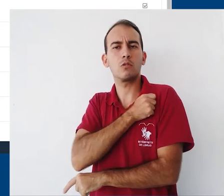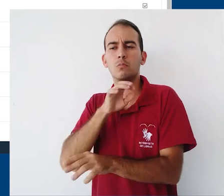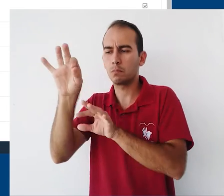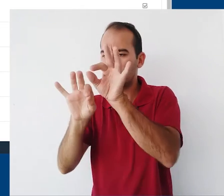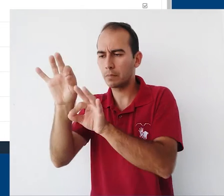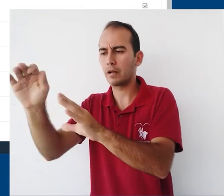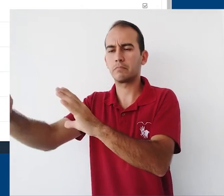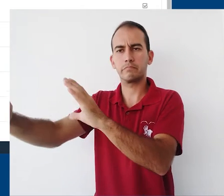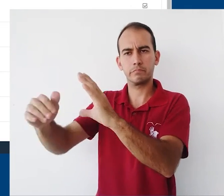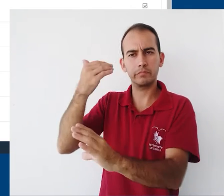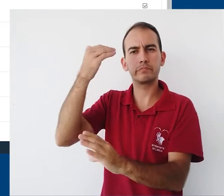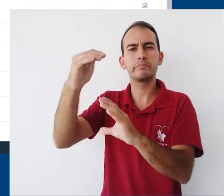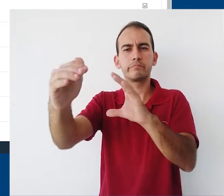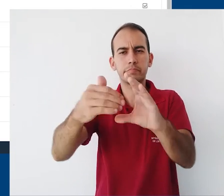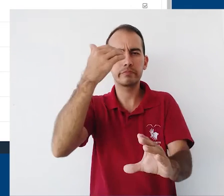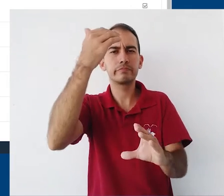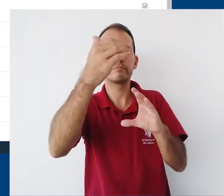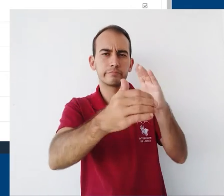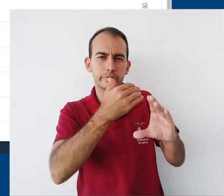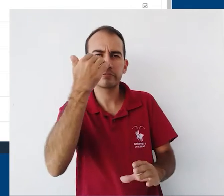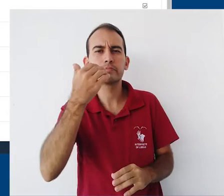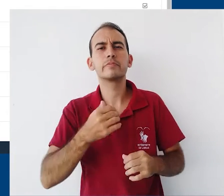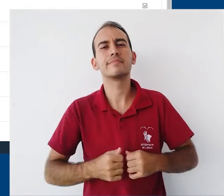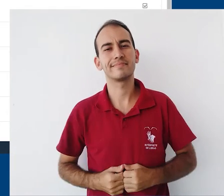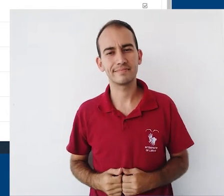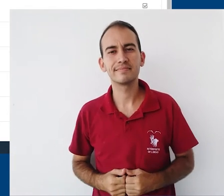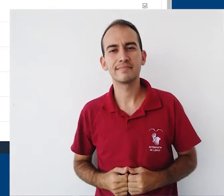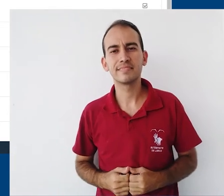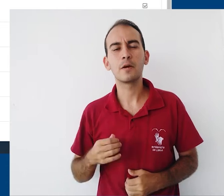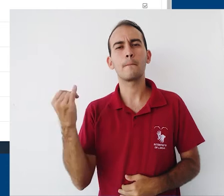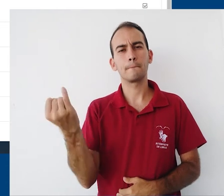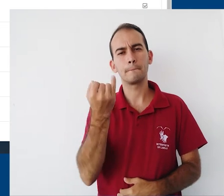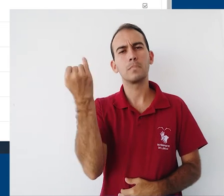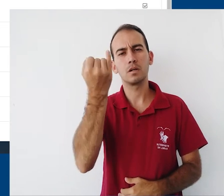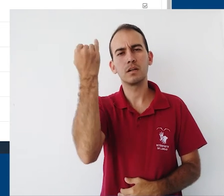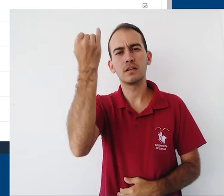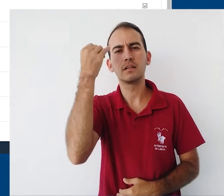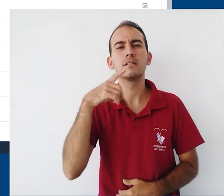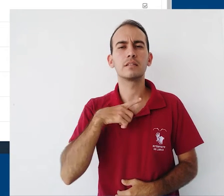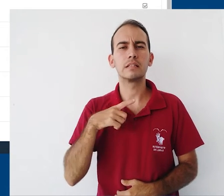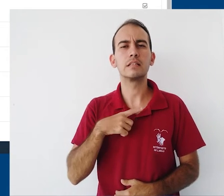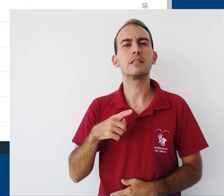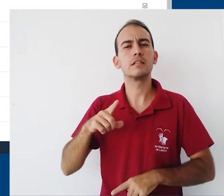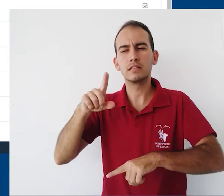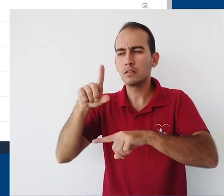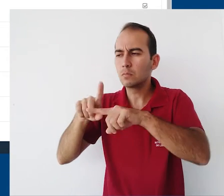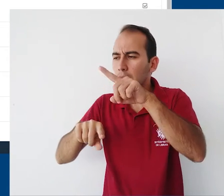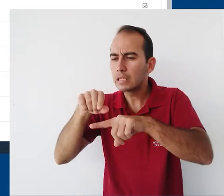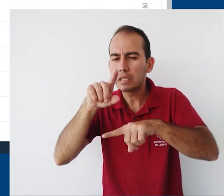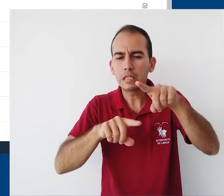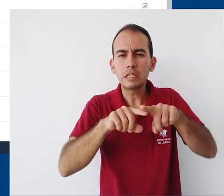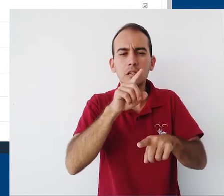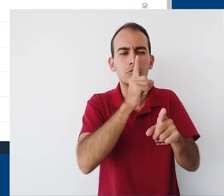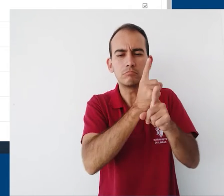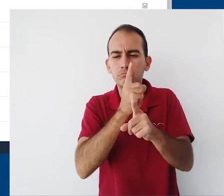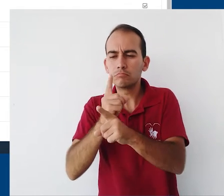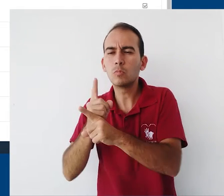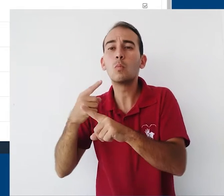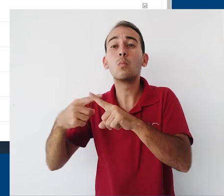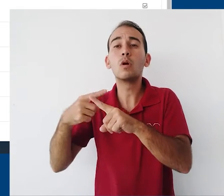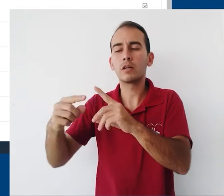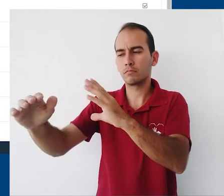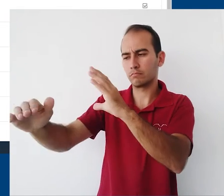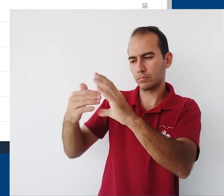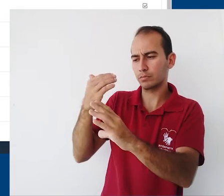do estudante. O estudante vai criar esse arquivo e, no caso, trazer ele para a plataforma, onde o professor vai poder ler esse arquivo,